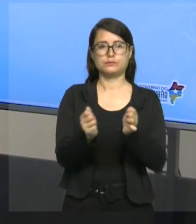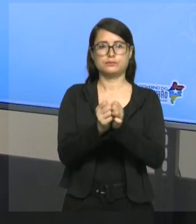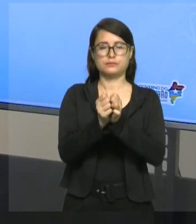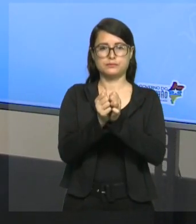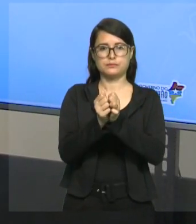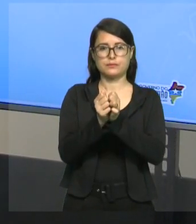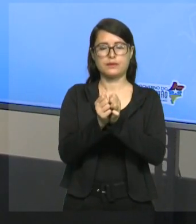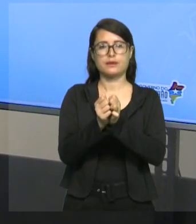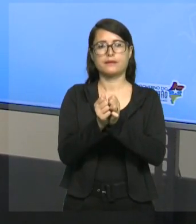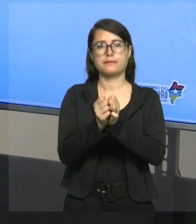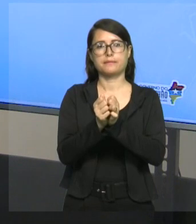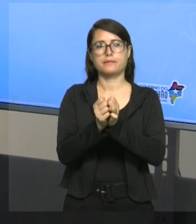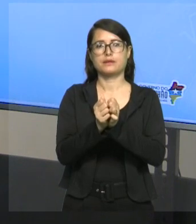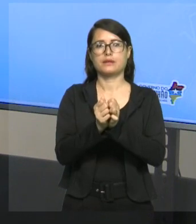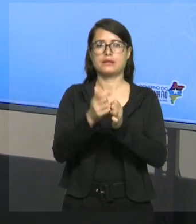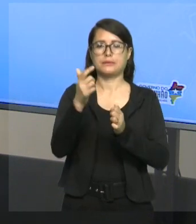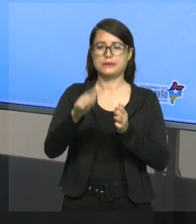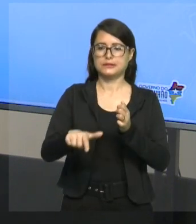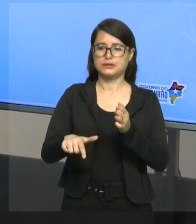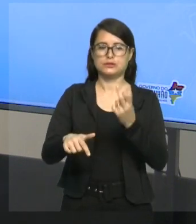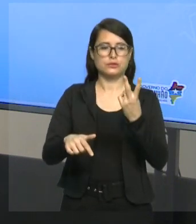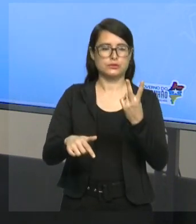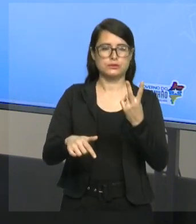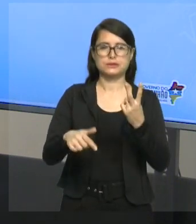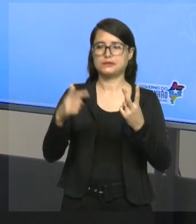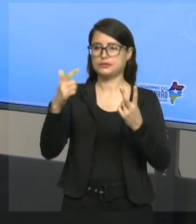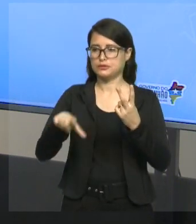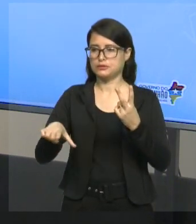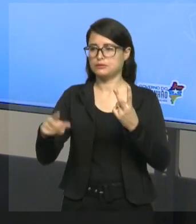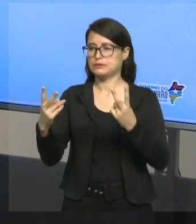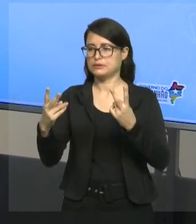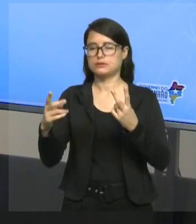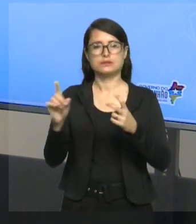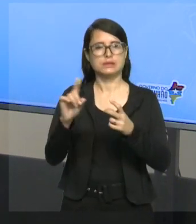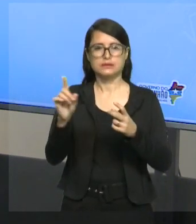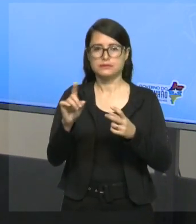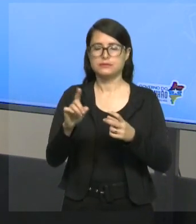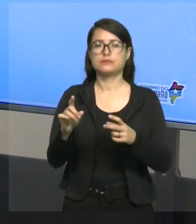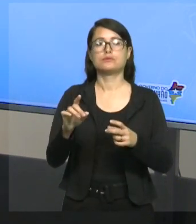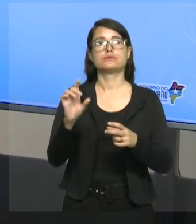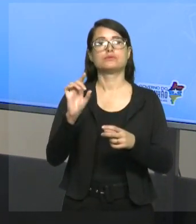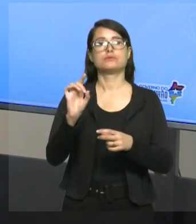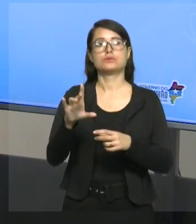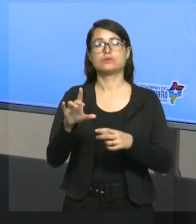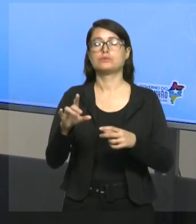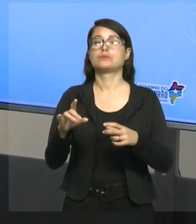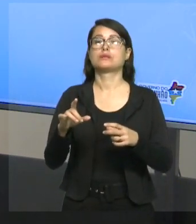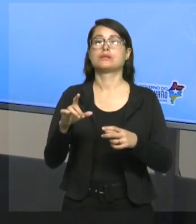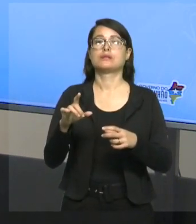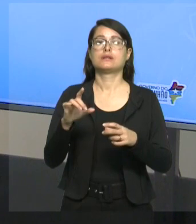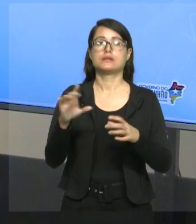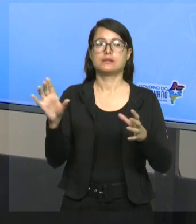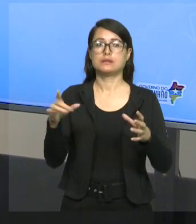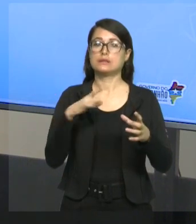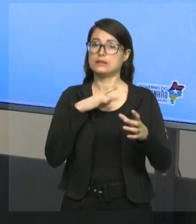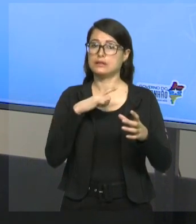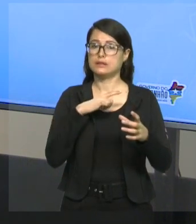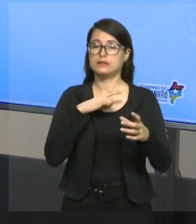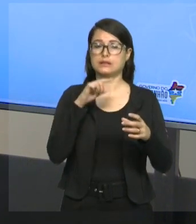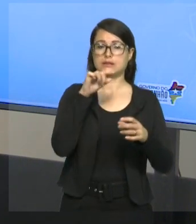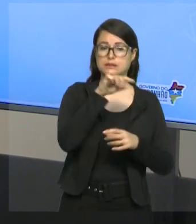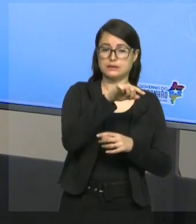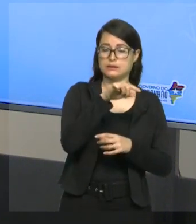coloco as repetições. Eu coloco apenas aqueles números de fato que estão na união dos dois.